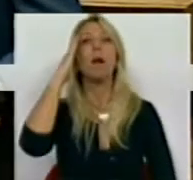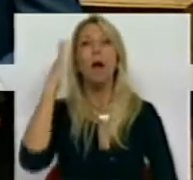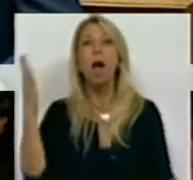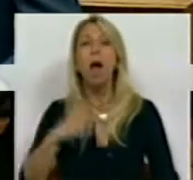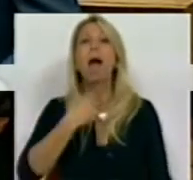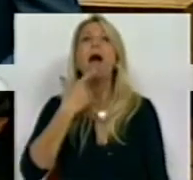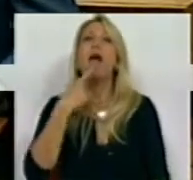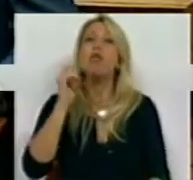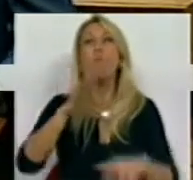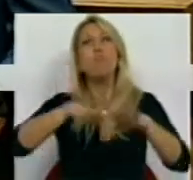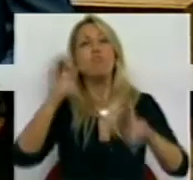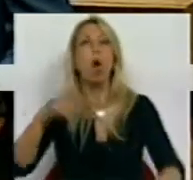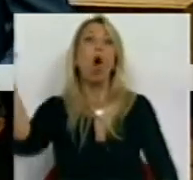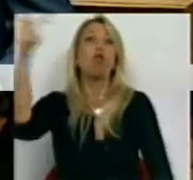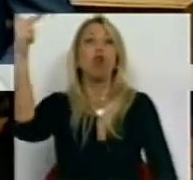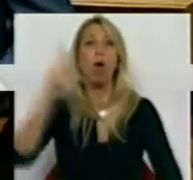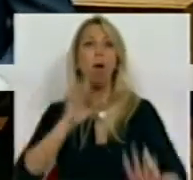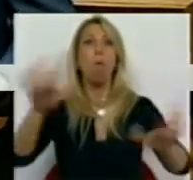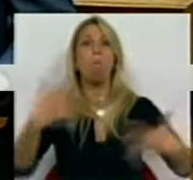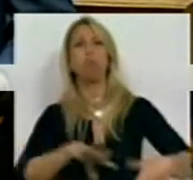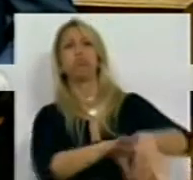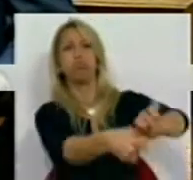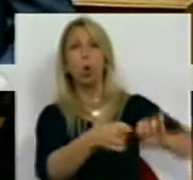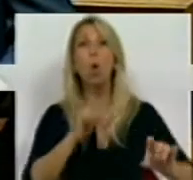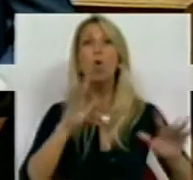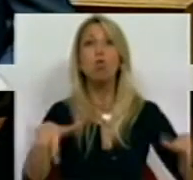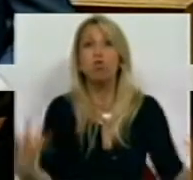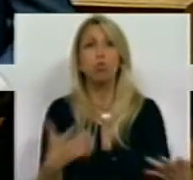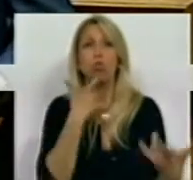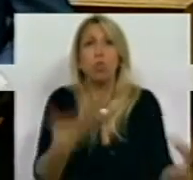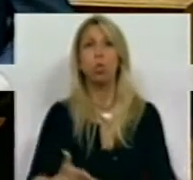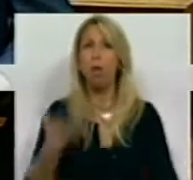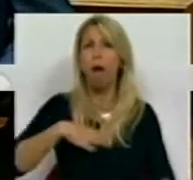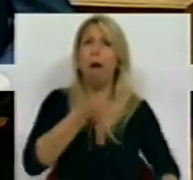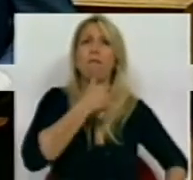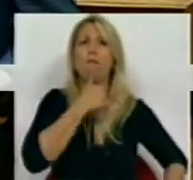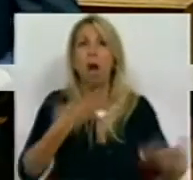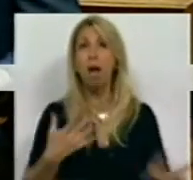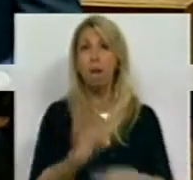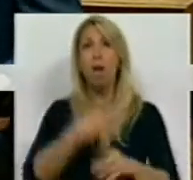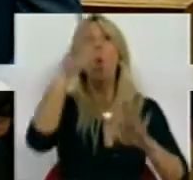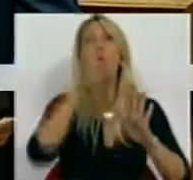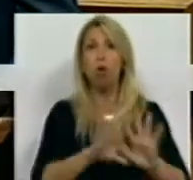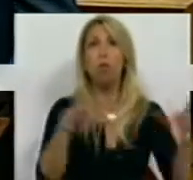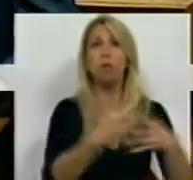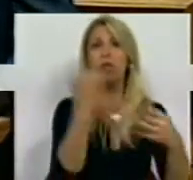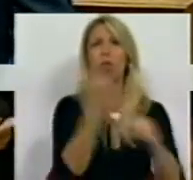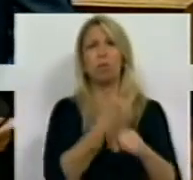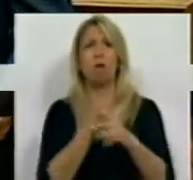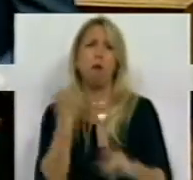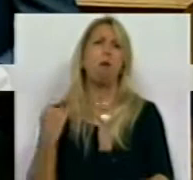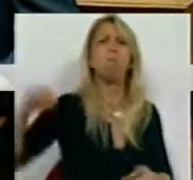Santíssima Troika, pode passar por cima do que quiser, incluindo toda a regulamentação coletiva de trabalho, em violação flagrante,